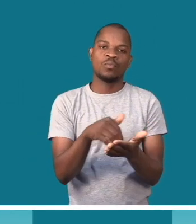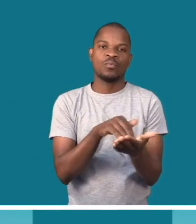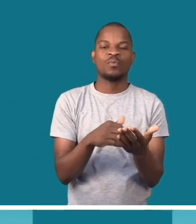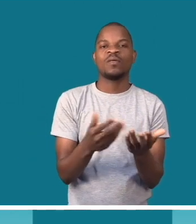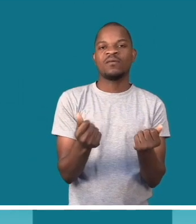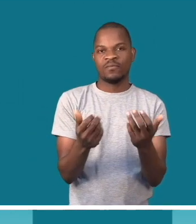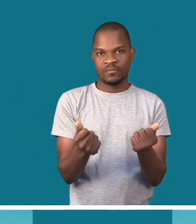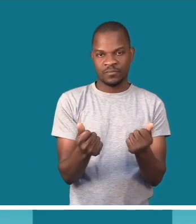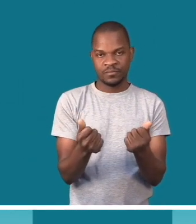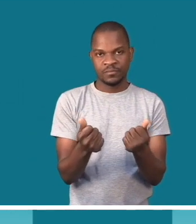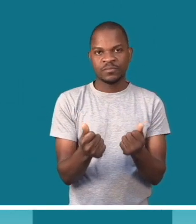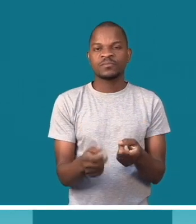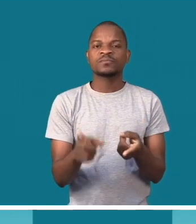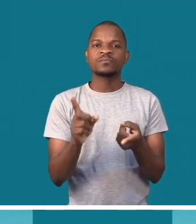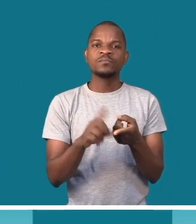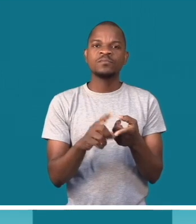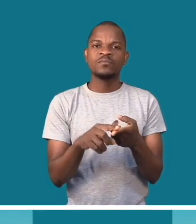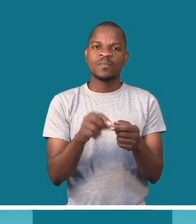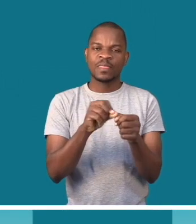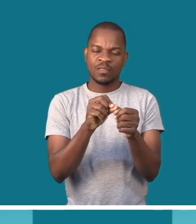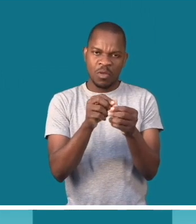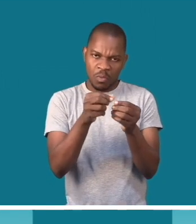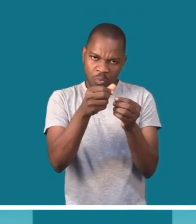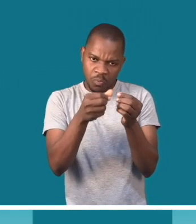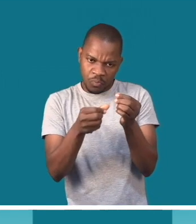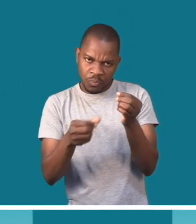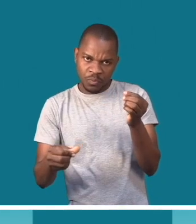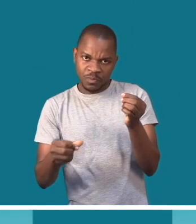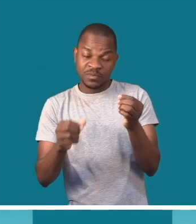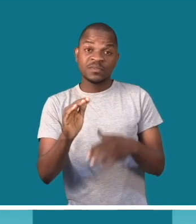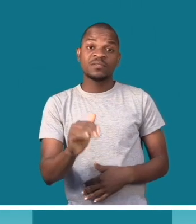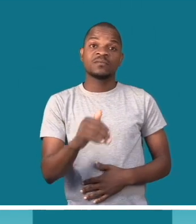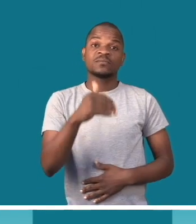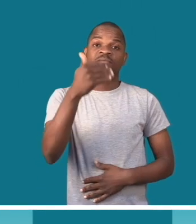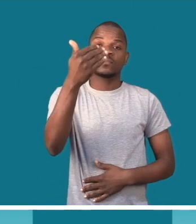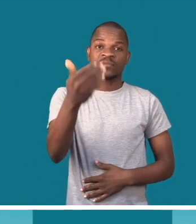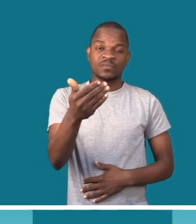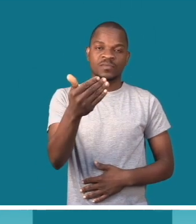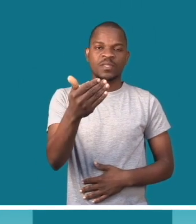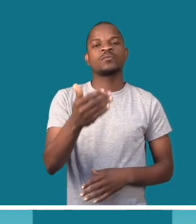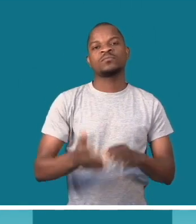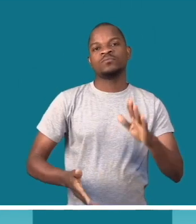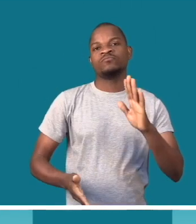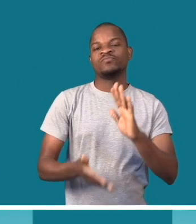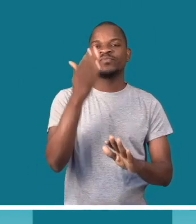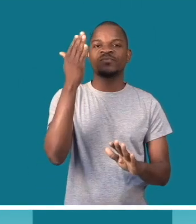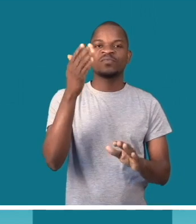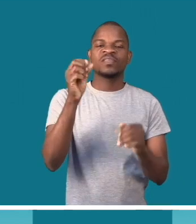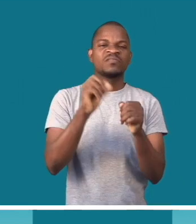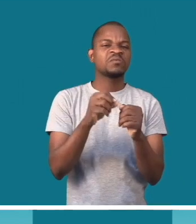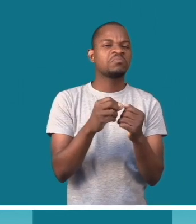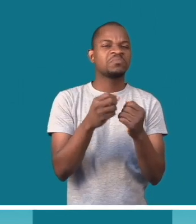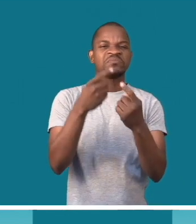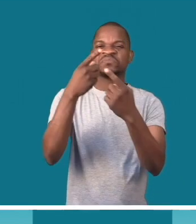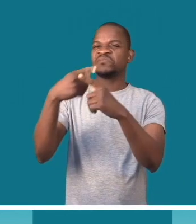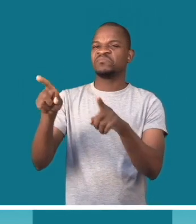mais grossa. Então, fazemos a colagem. E, após ter o canudo, é quando podemos